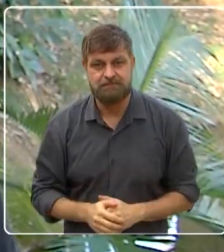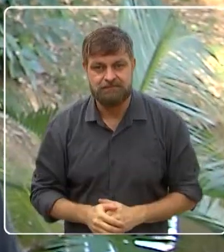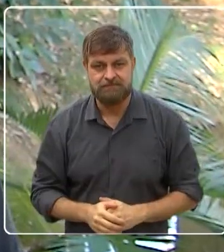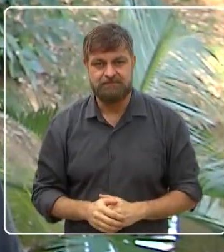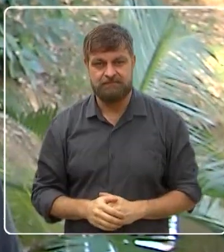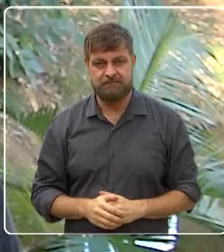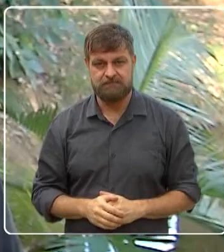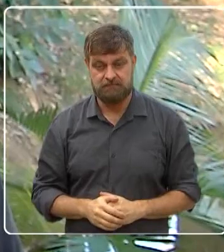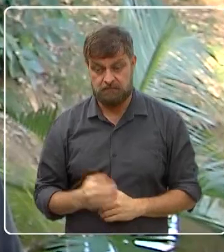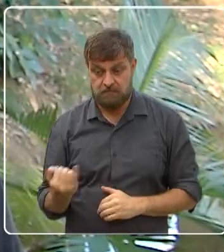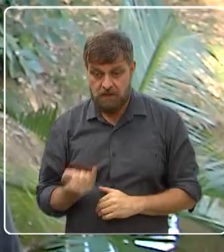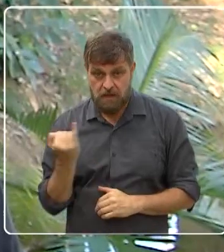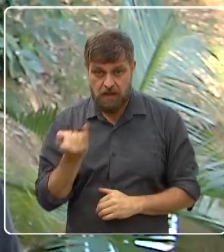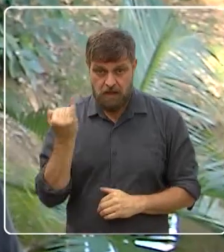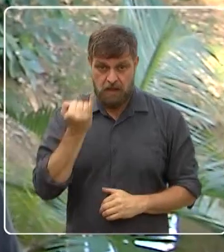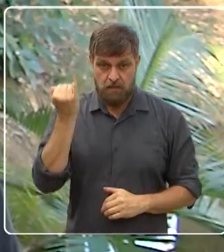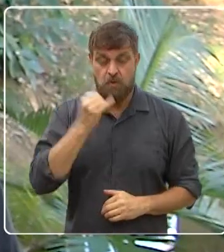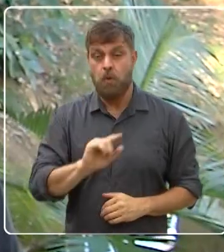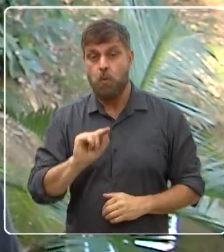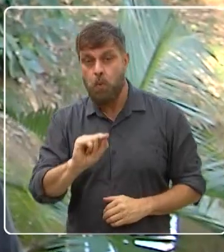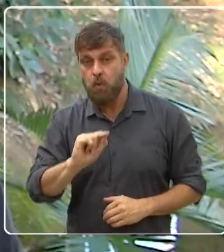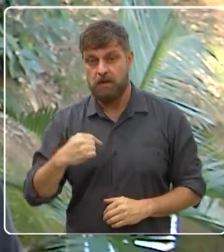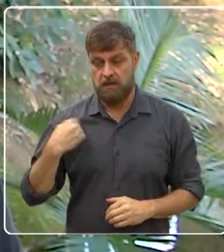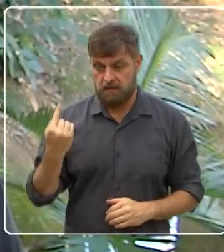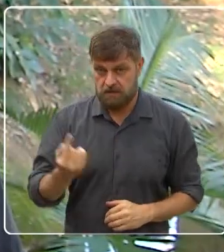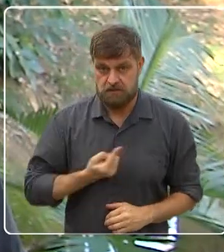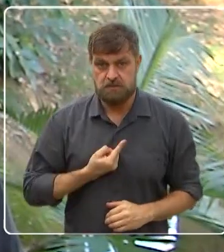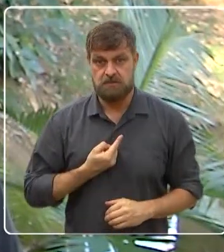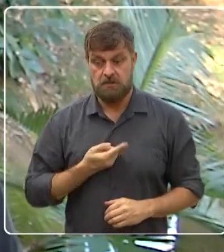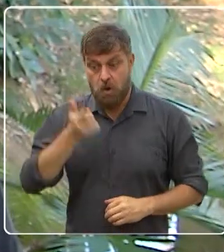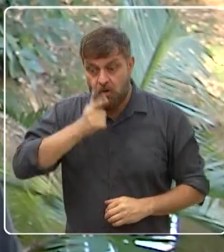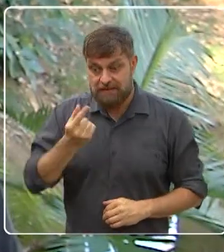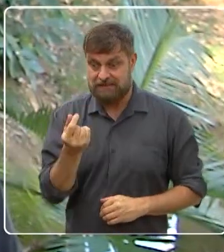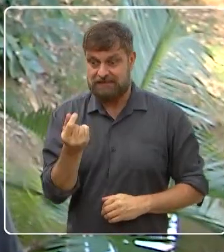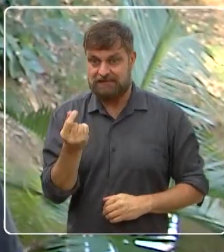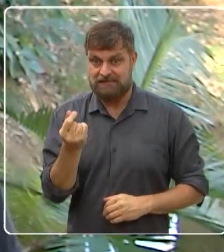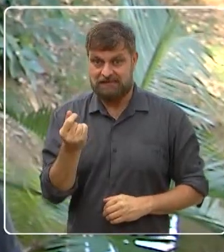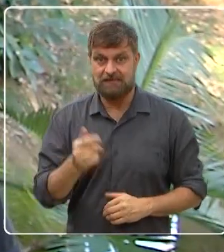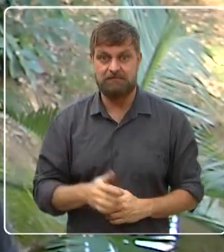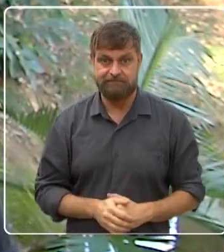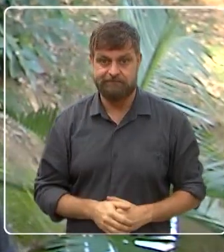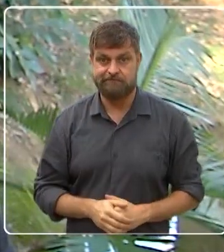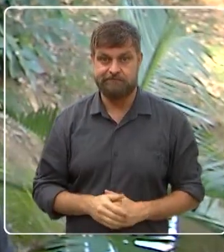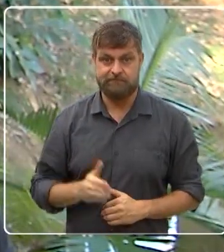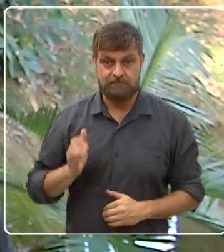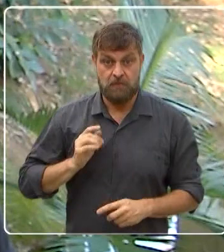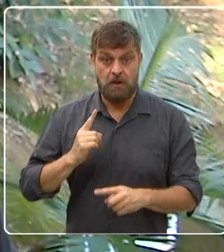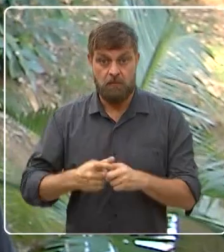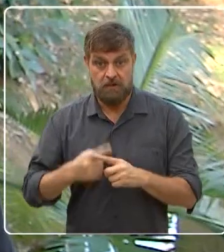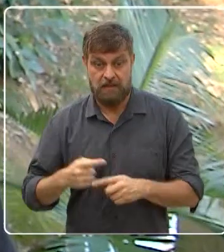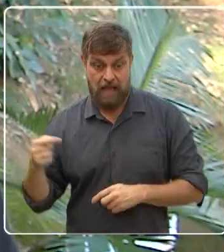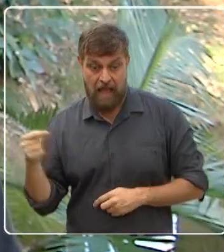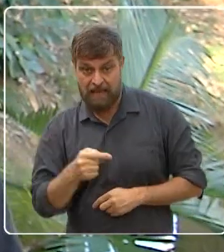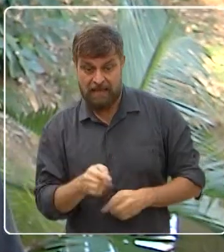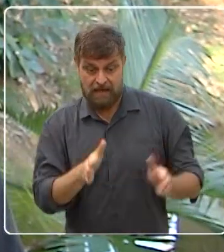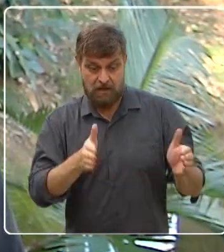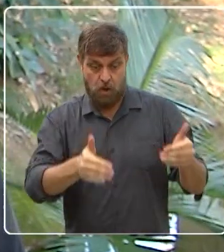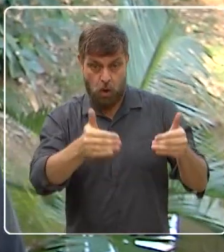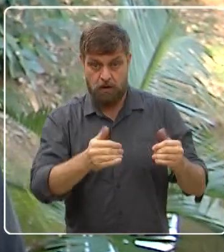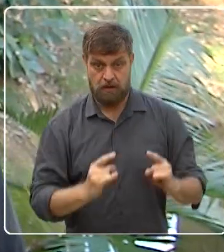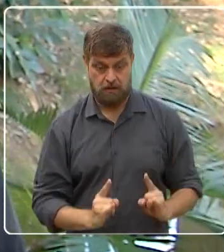Então é importante que isso seja elevado, tá bom? Porque até então aquele prédio foi